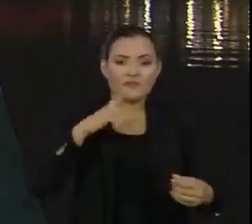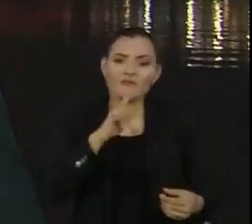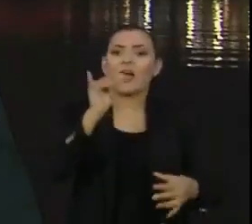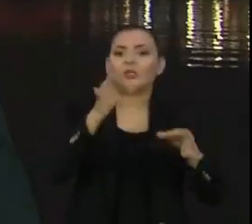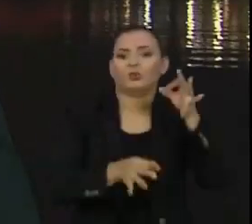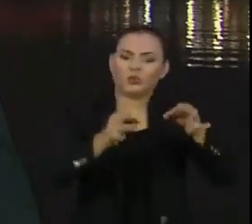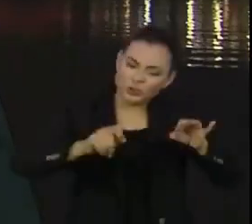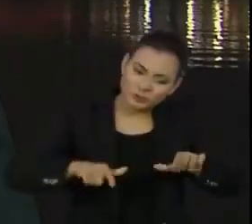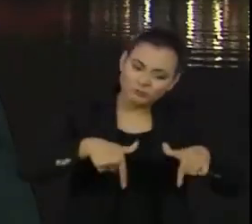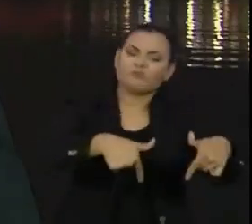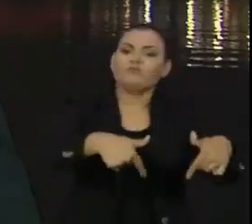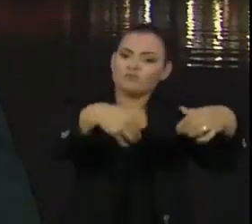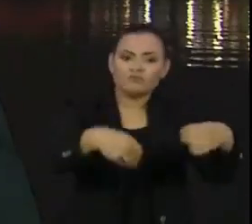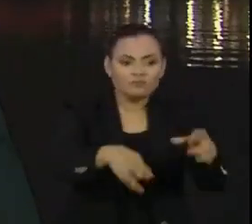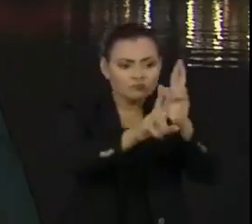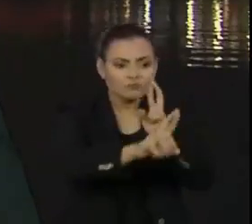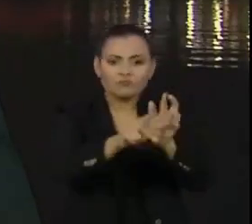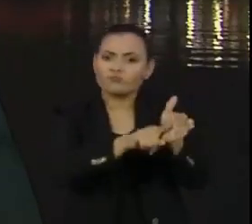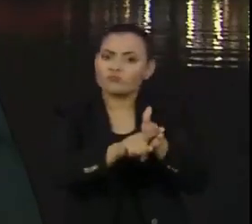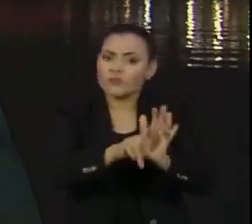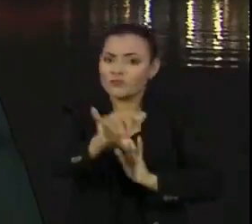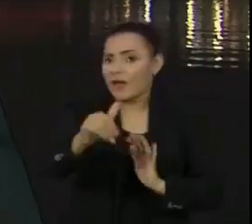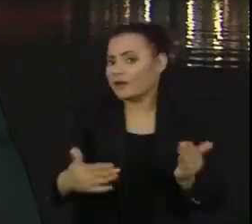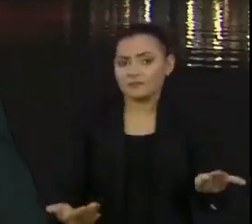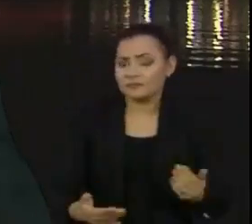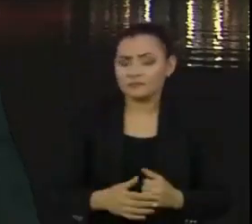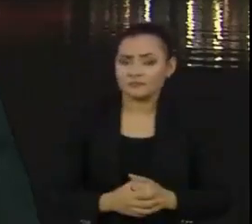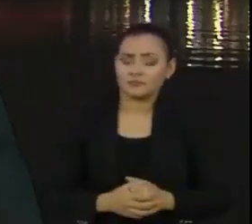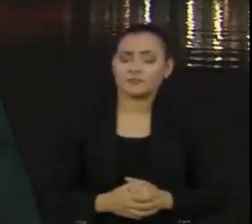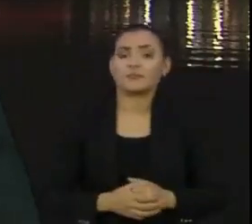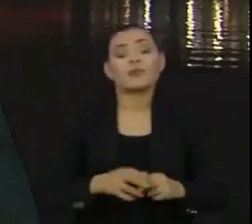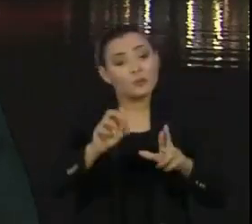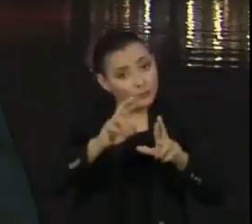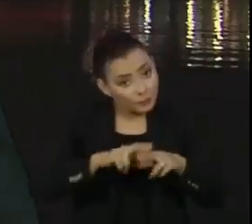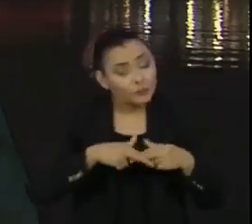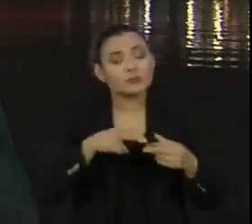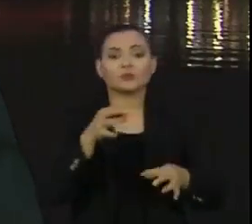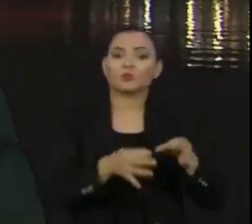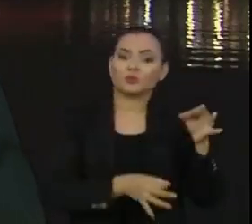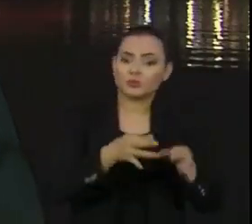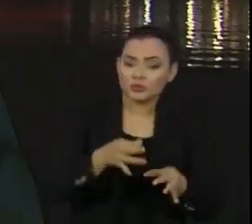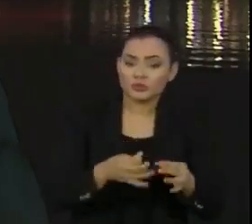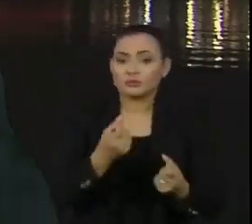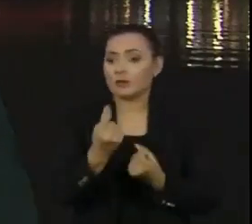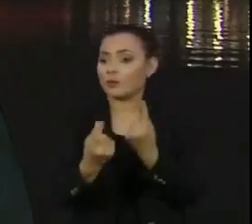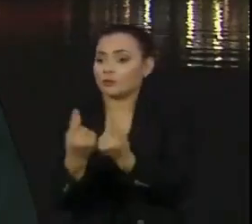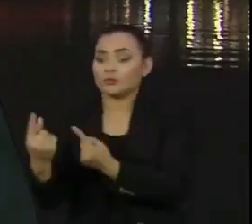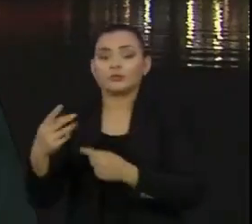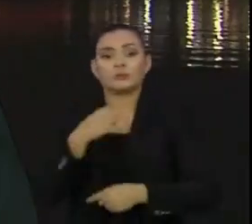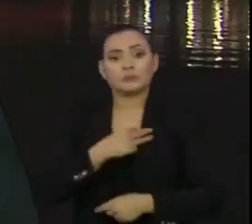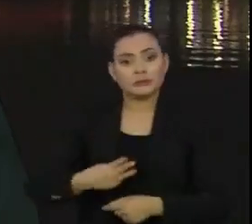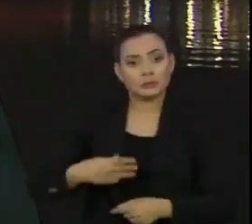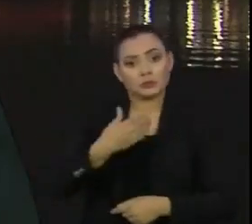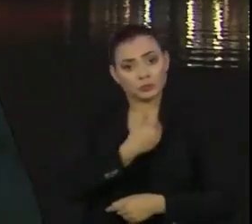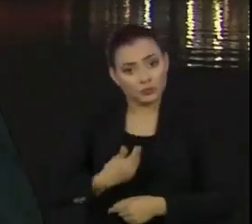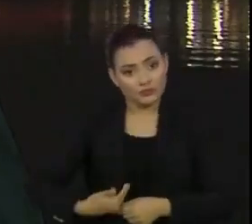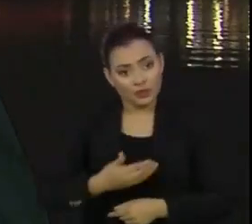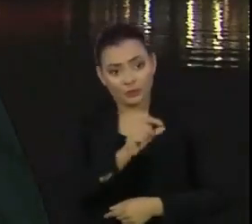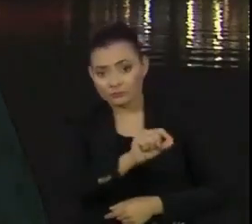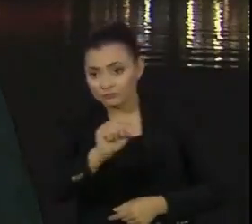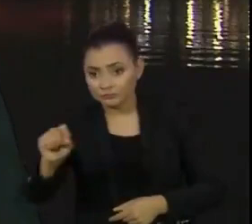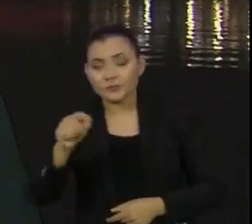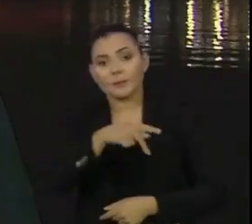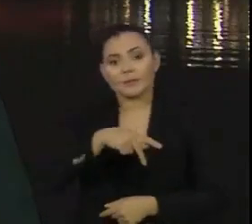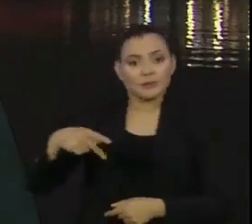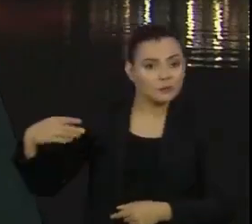será feita uma investigação. Então, acho que o ministro da Justiça, alguns ministros do governo do